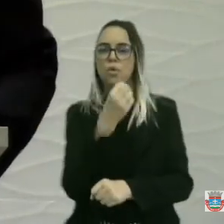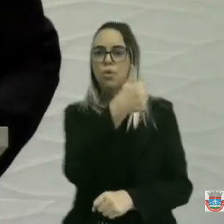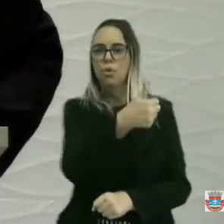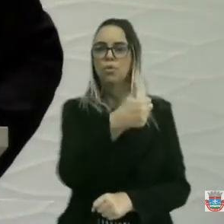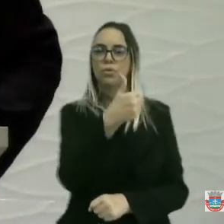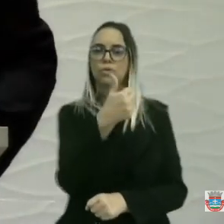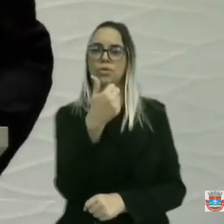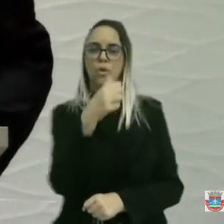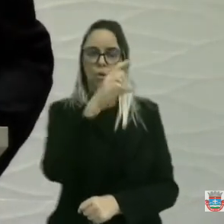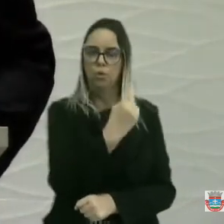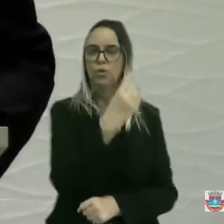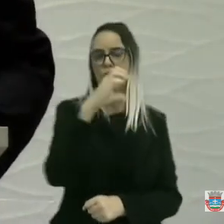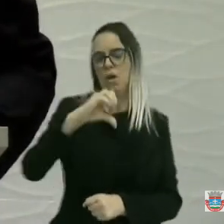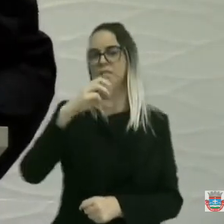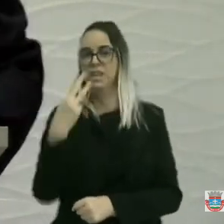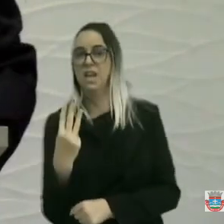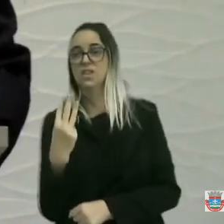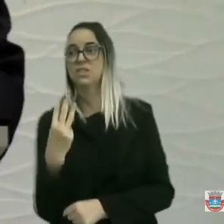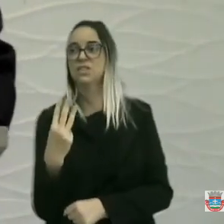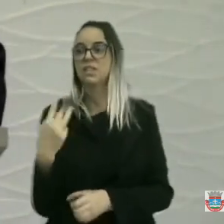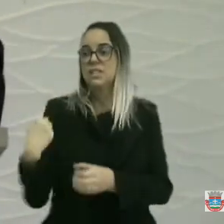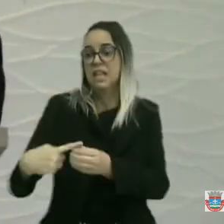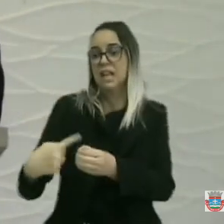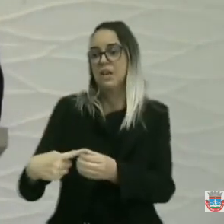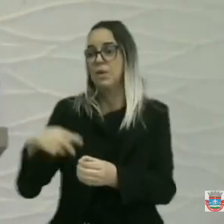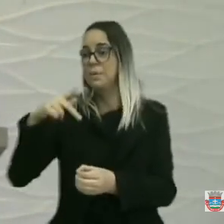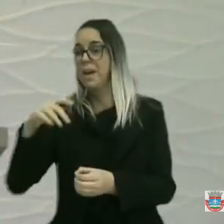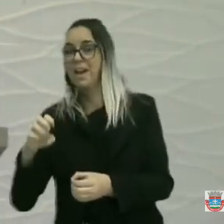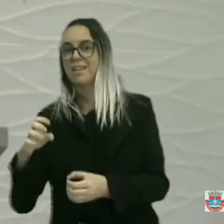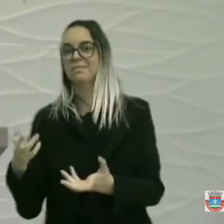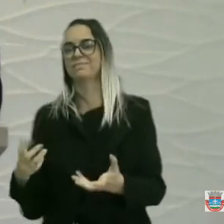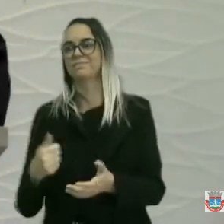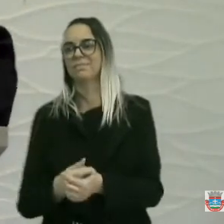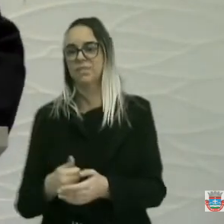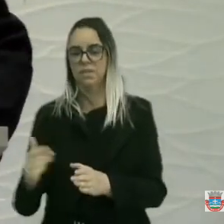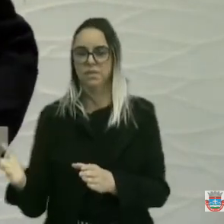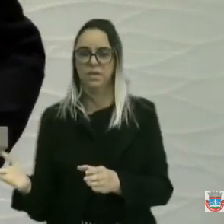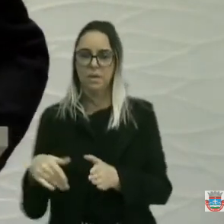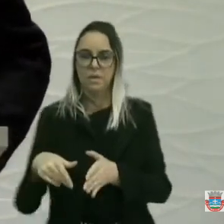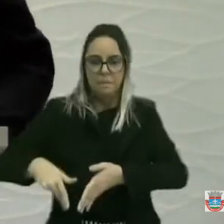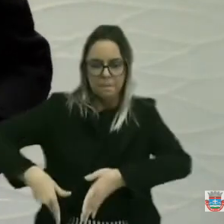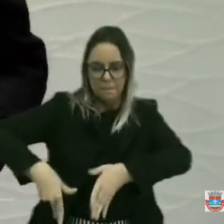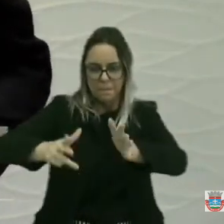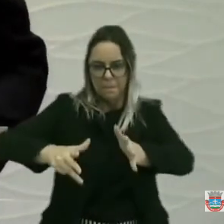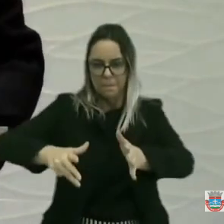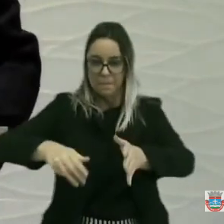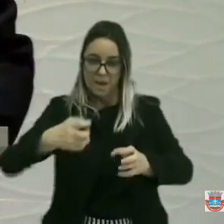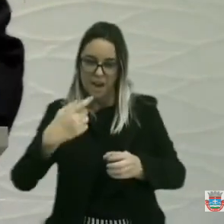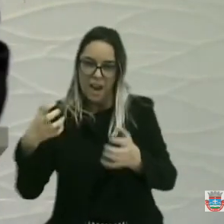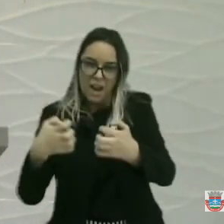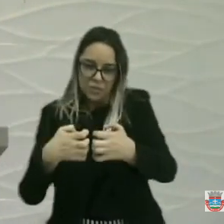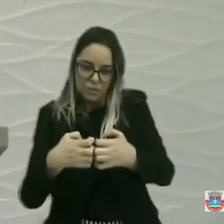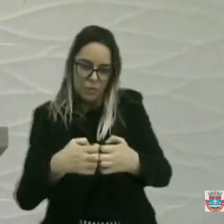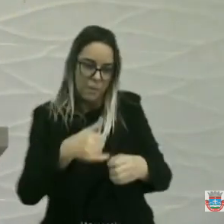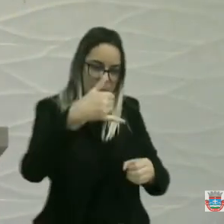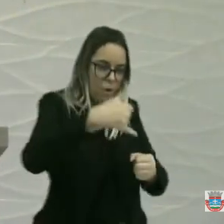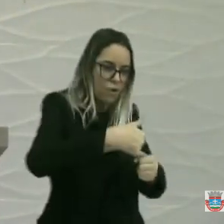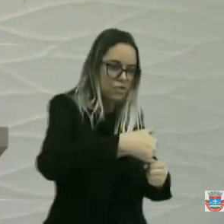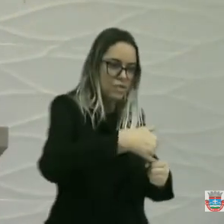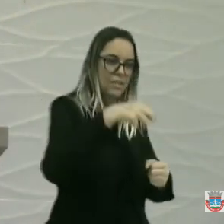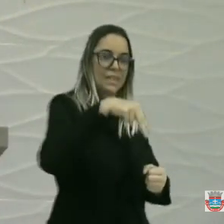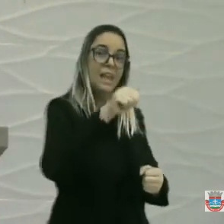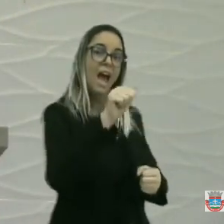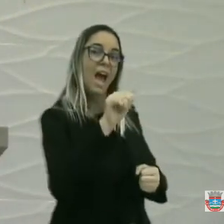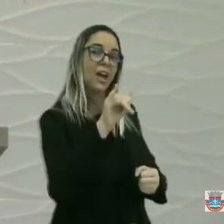180. aqui dentro da cidade. Por onde passa a PE. Vindo por o posto de Nairo. E aqui até o posto do Pit